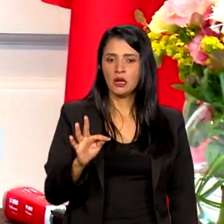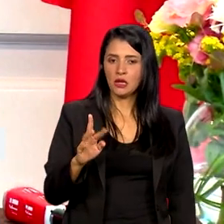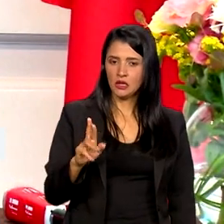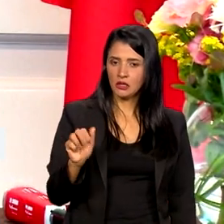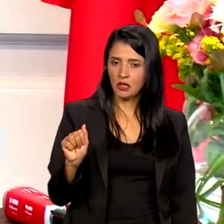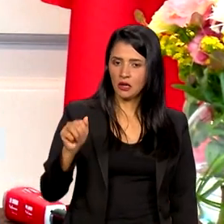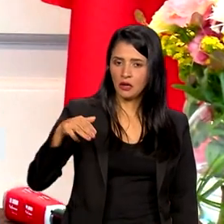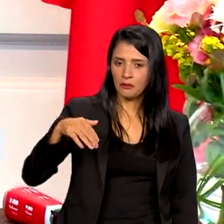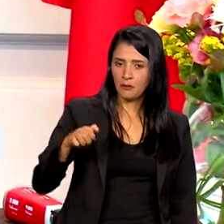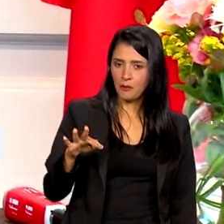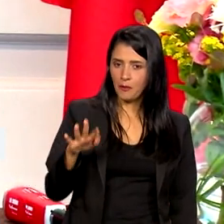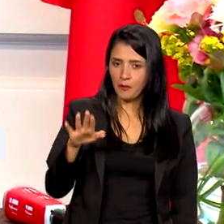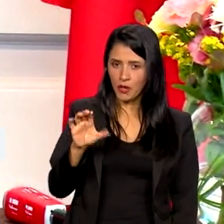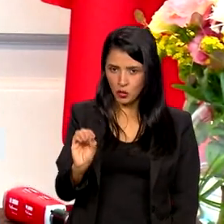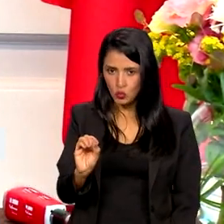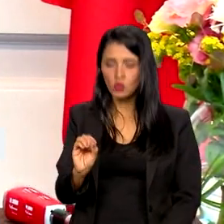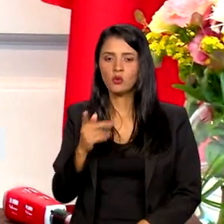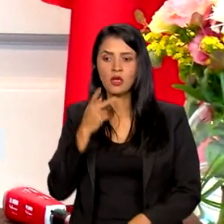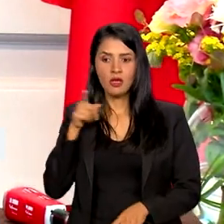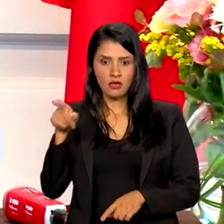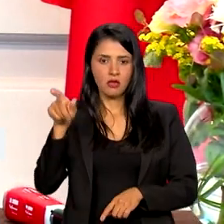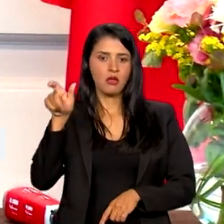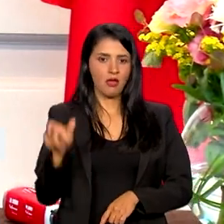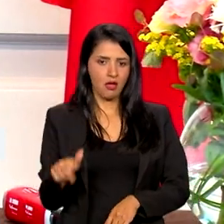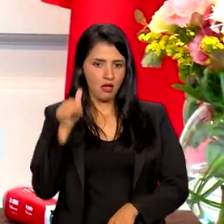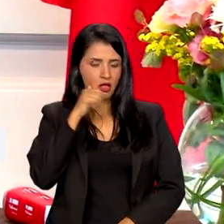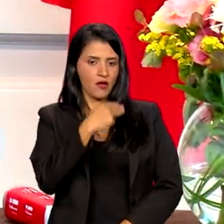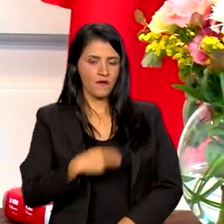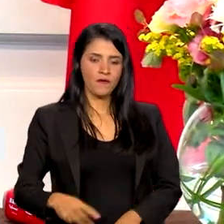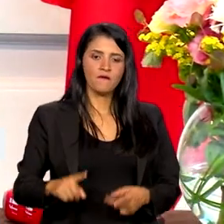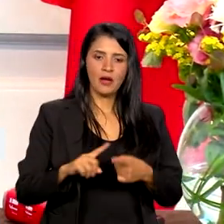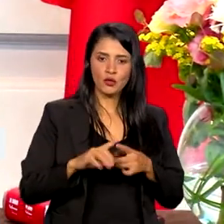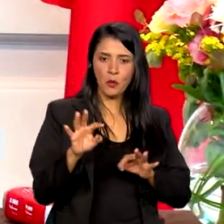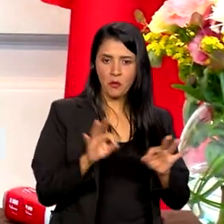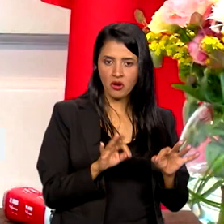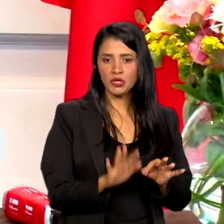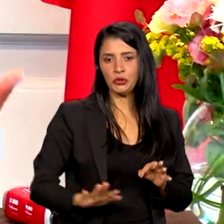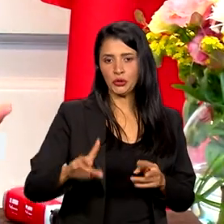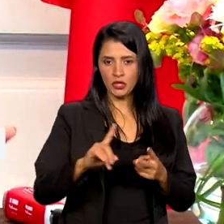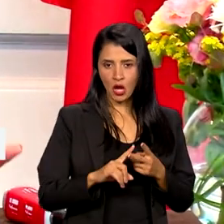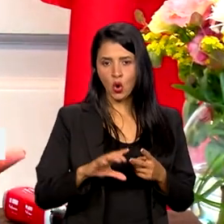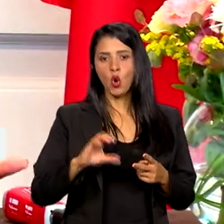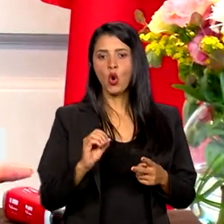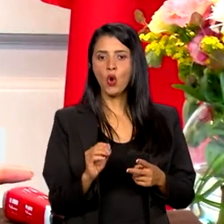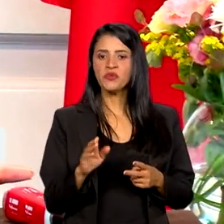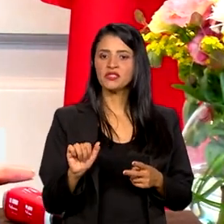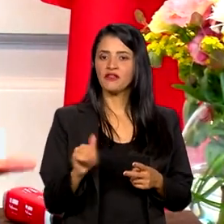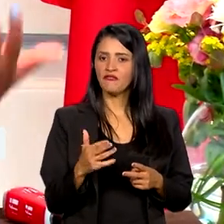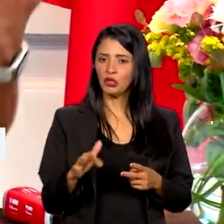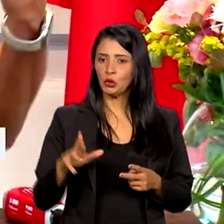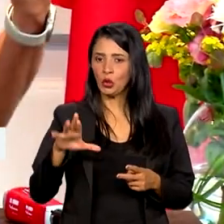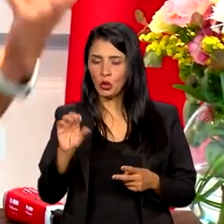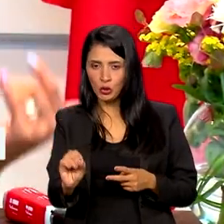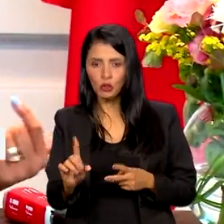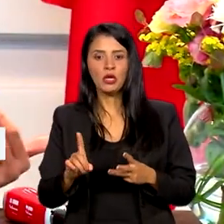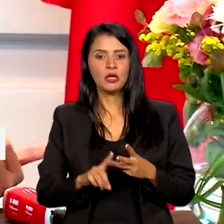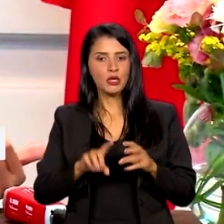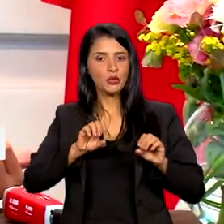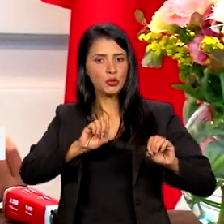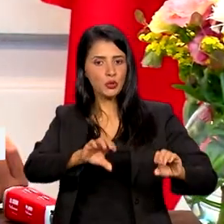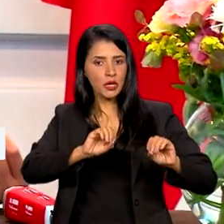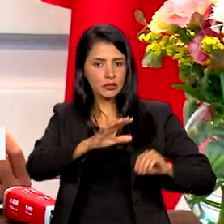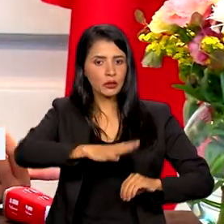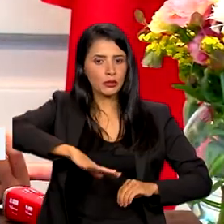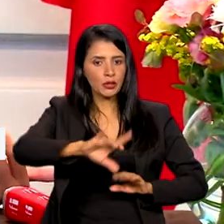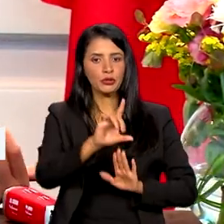interessante que ela fala sobre o Plano Nacional e fala sobre o Observatório e fala sobre educação, tanto na área de direitos humanos, que a importância